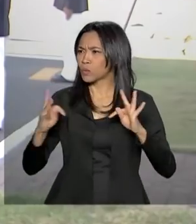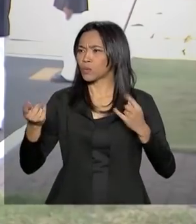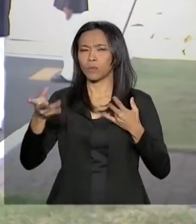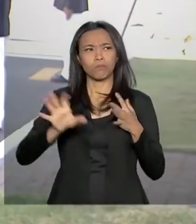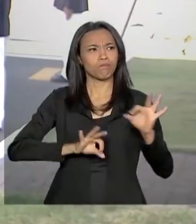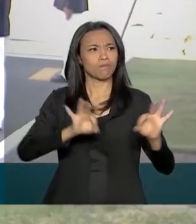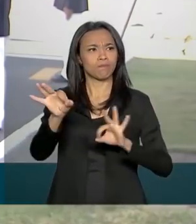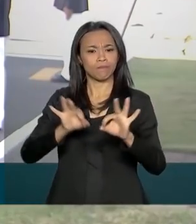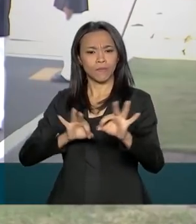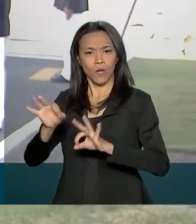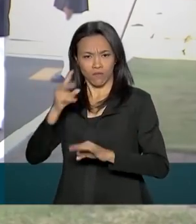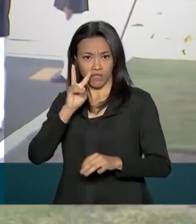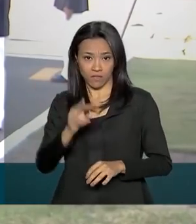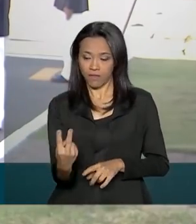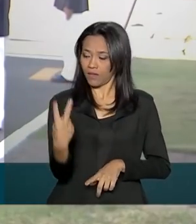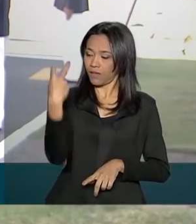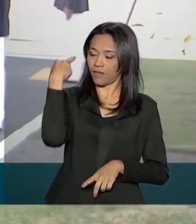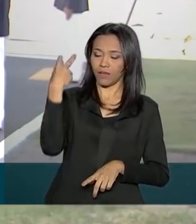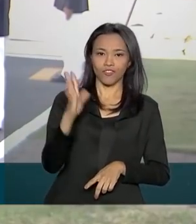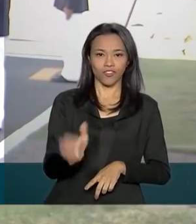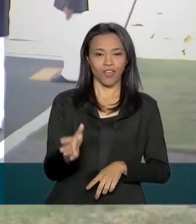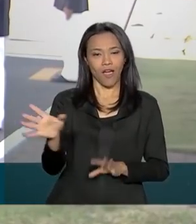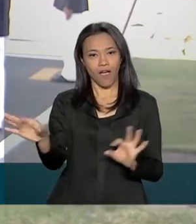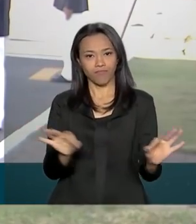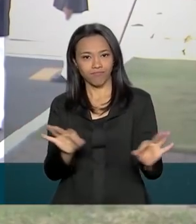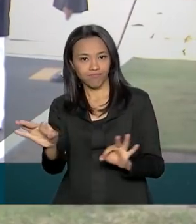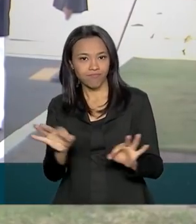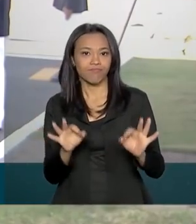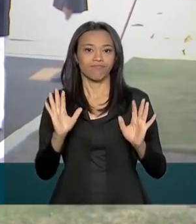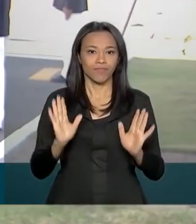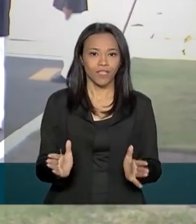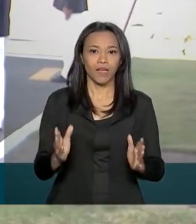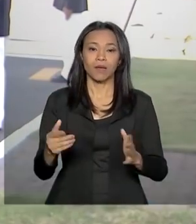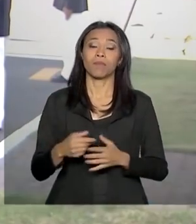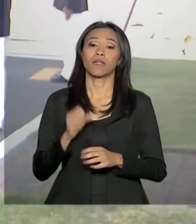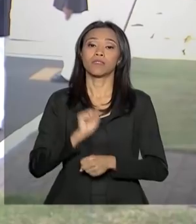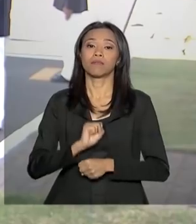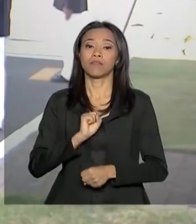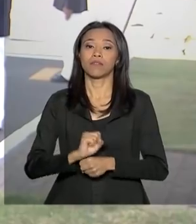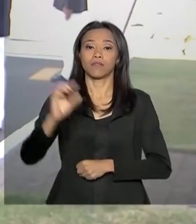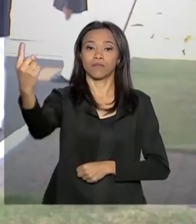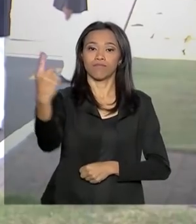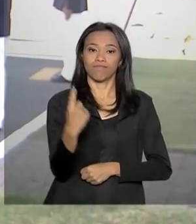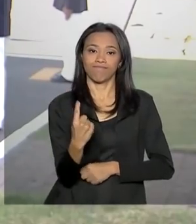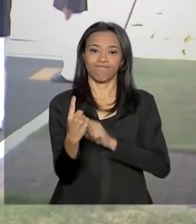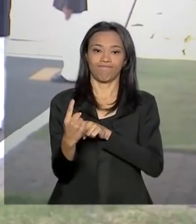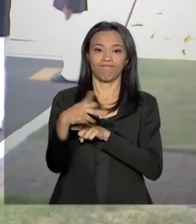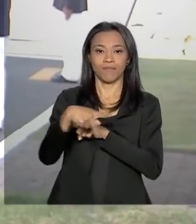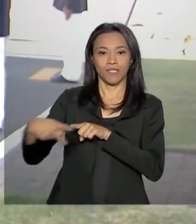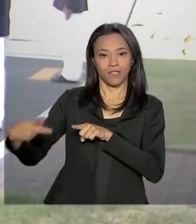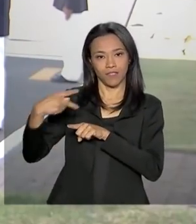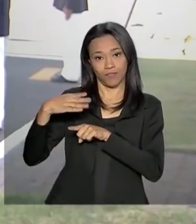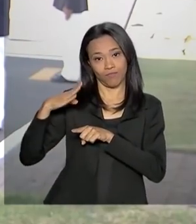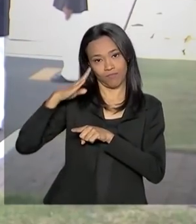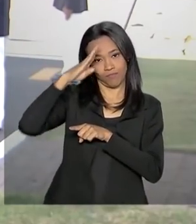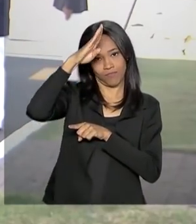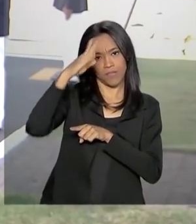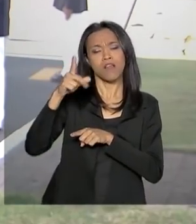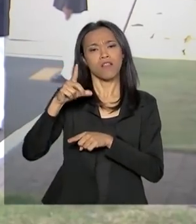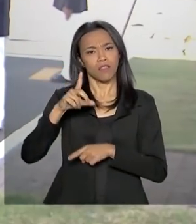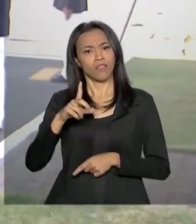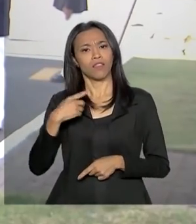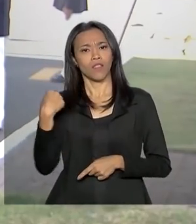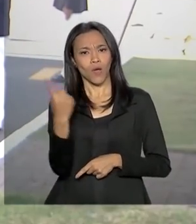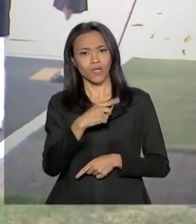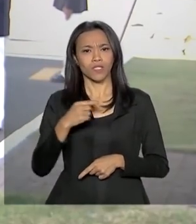Vocês podem ver aqui atrás de mim, os militares já estão posicionados para receber o Presidente Jair Bolsonaro. E nós estamos exatamente em frente ao